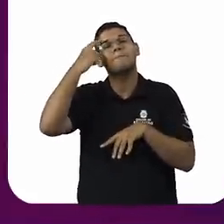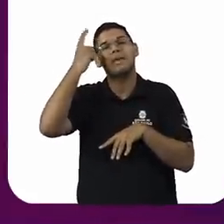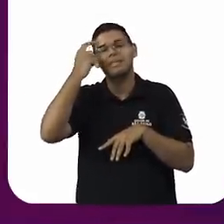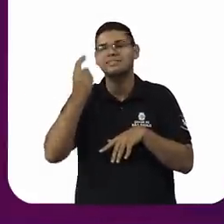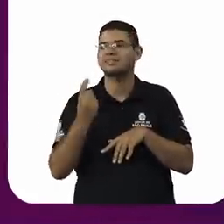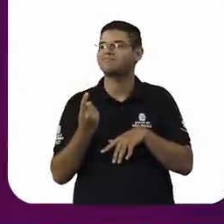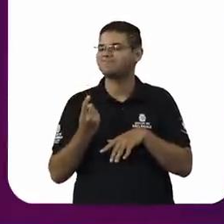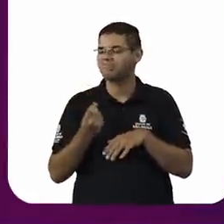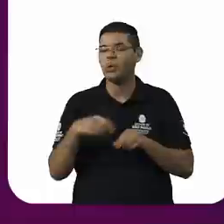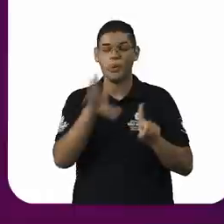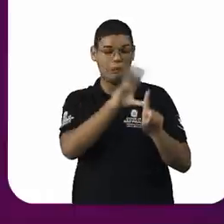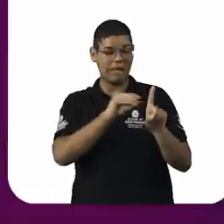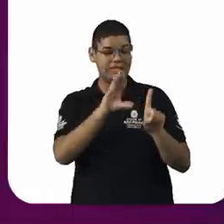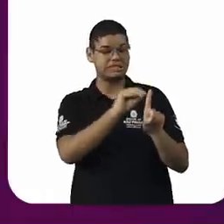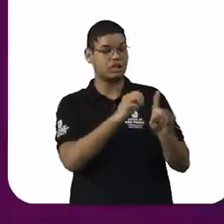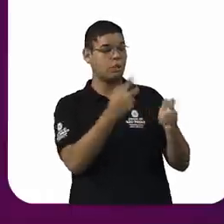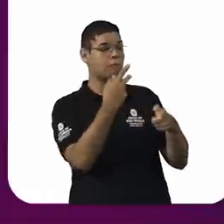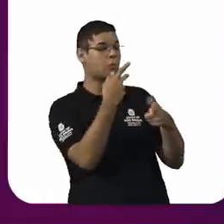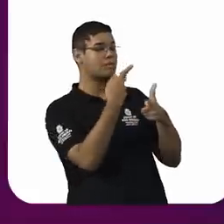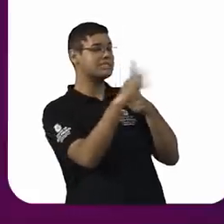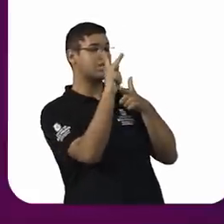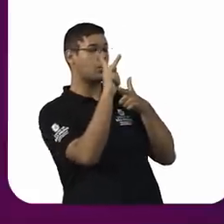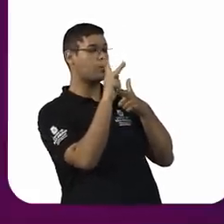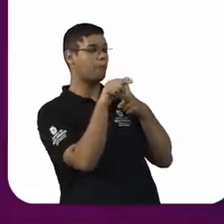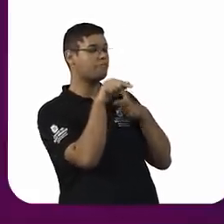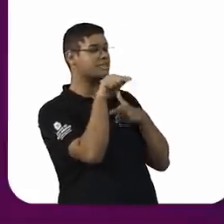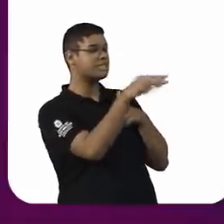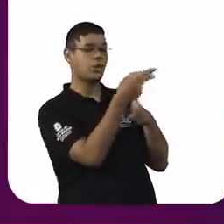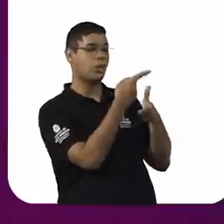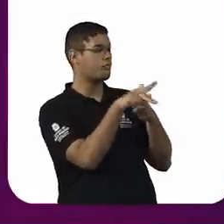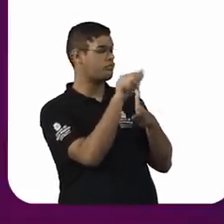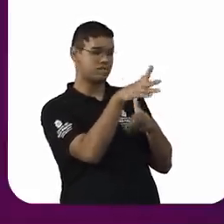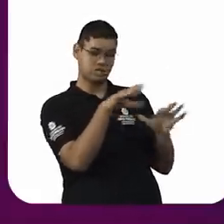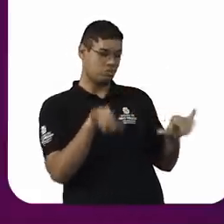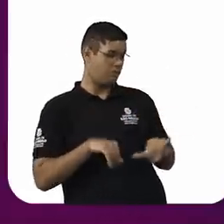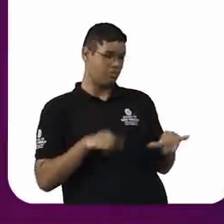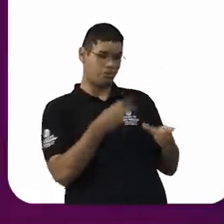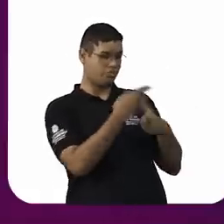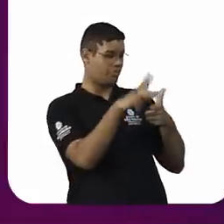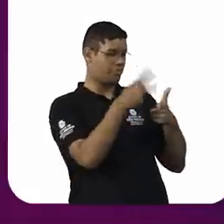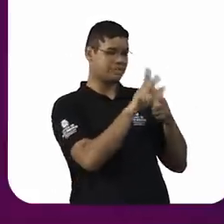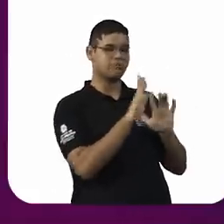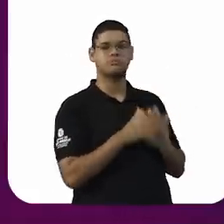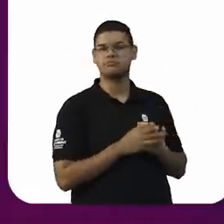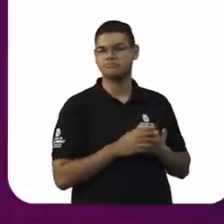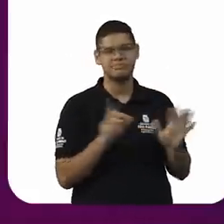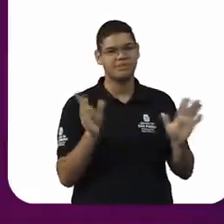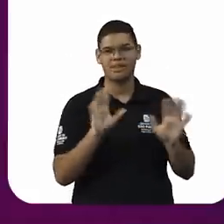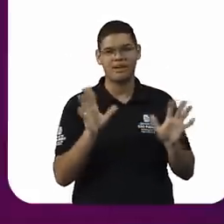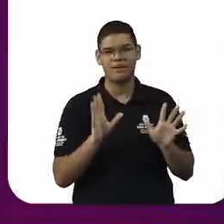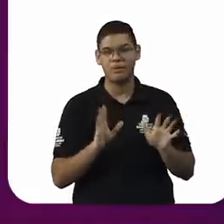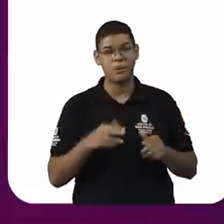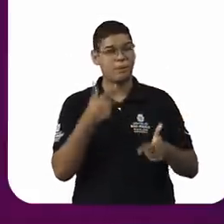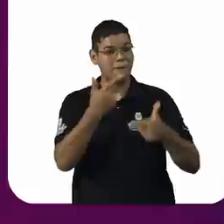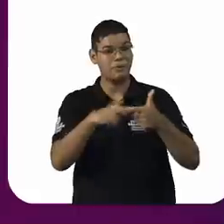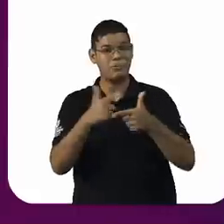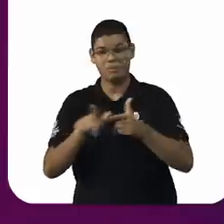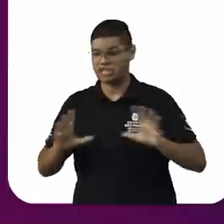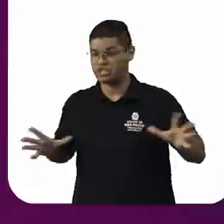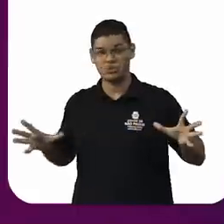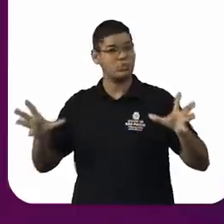talvez se ela tivesse se posicionado de uma outra maneira, ela não tivesse passado por isso. E é impressionante como a questão cultural